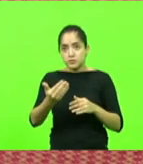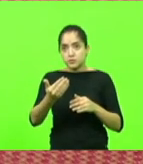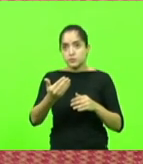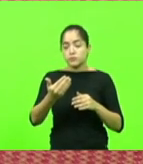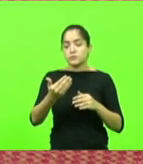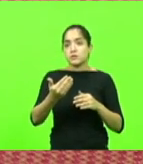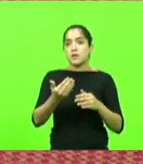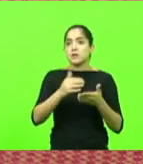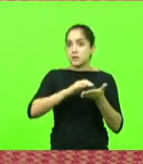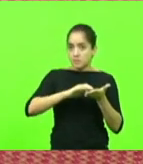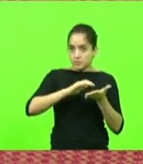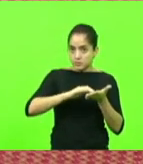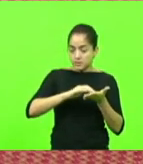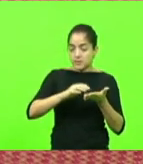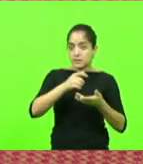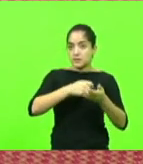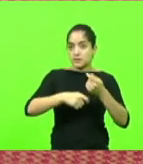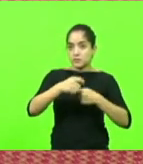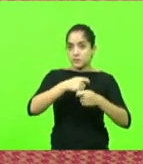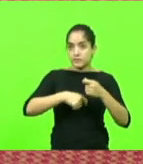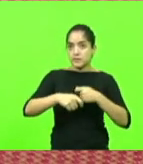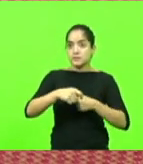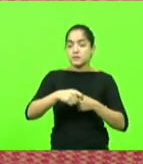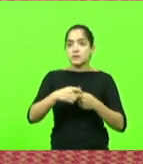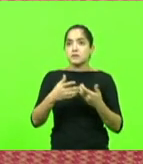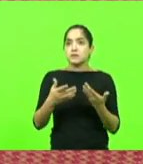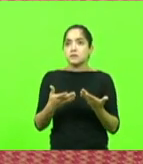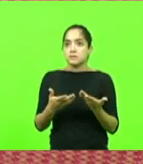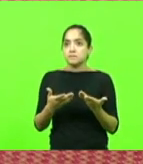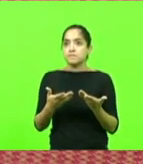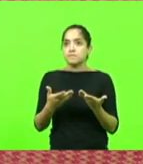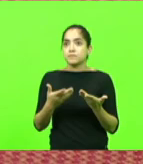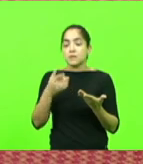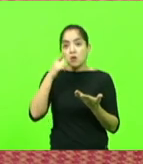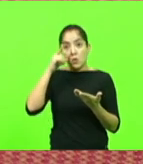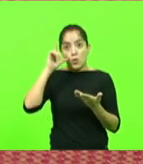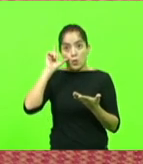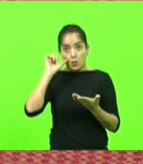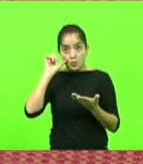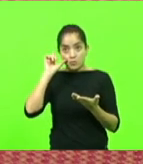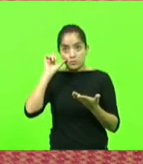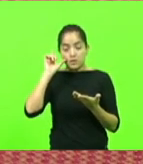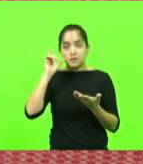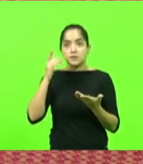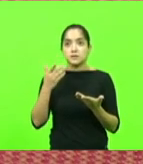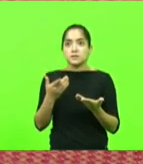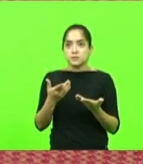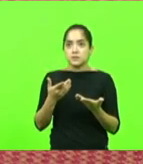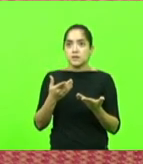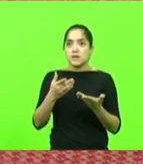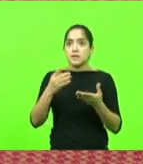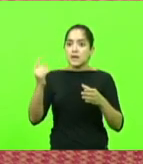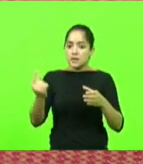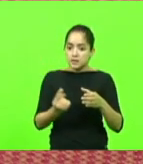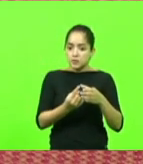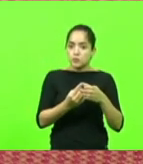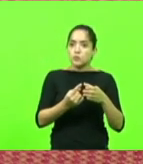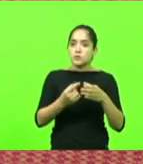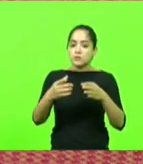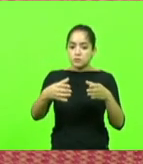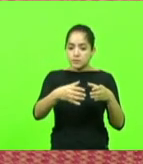ao secretário da Fazenda, e ontem saiu a portaria, incluindo esses setores